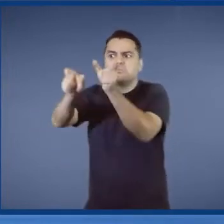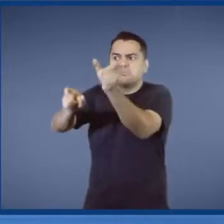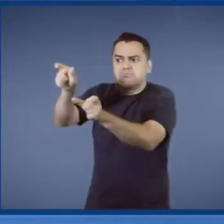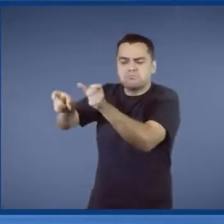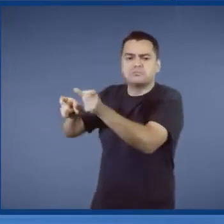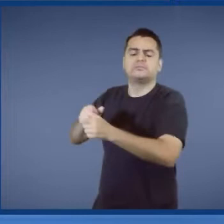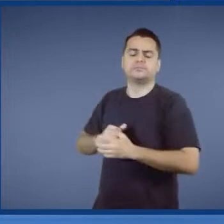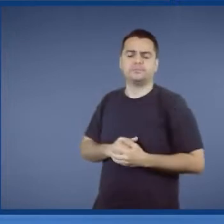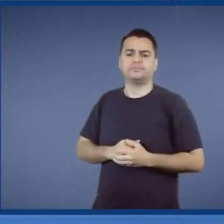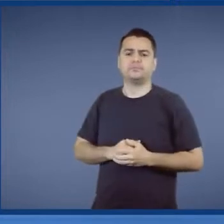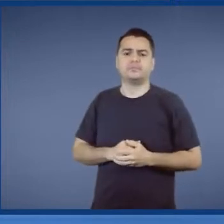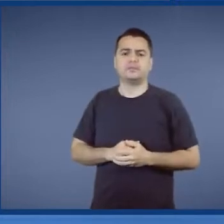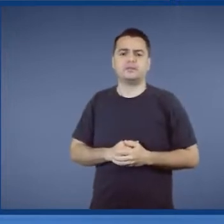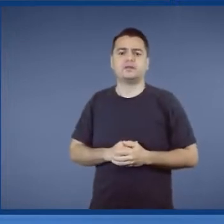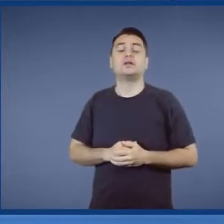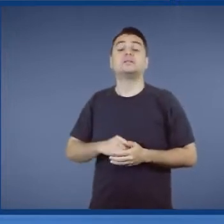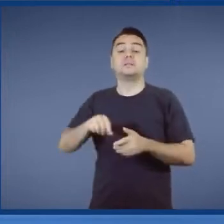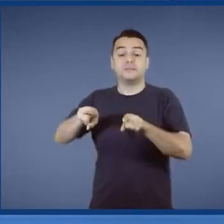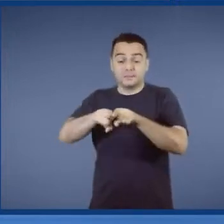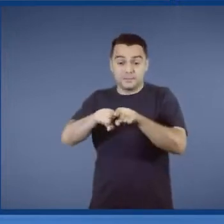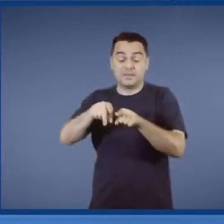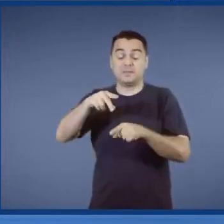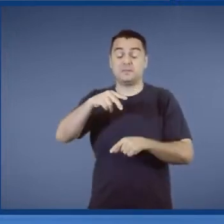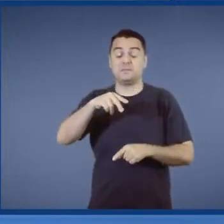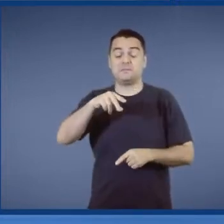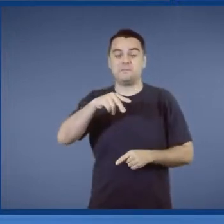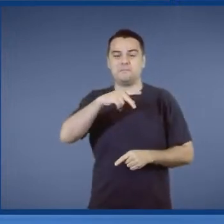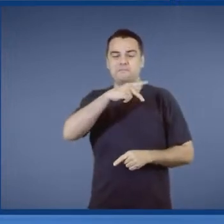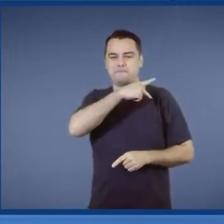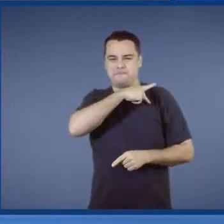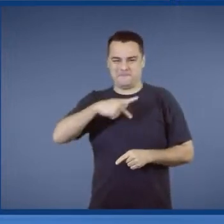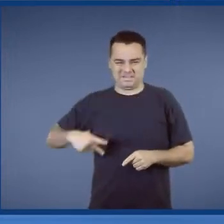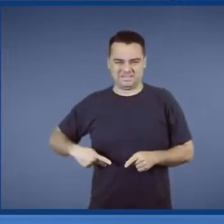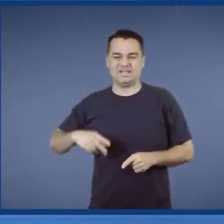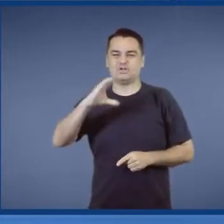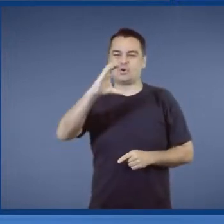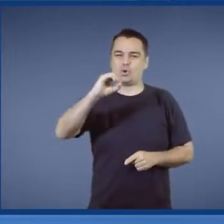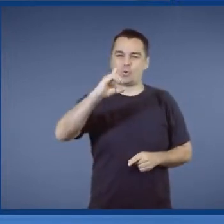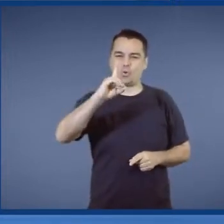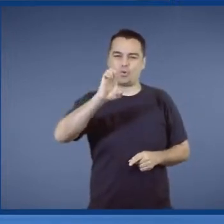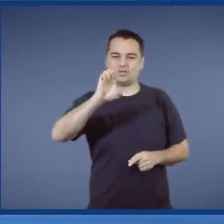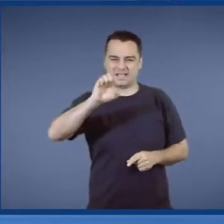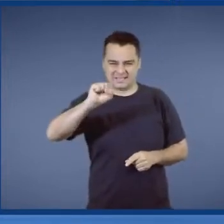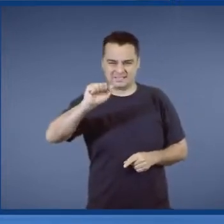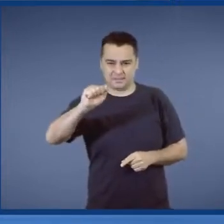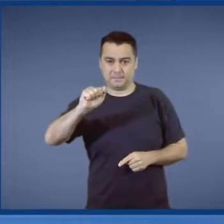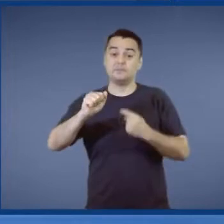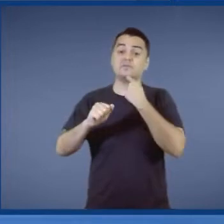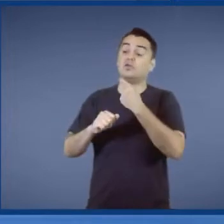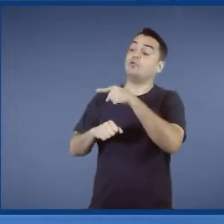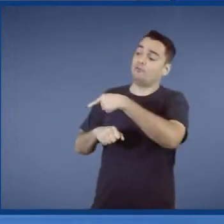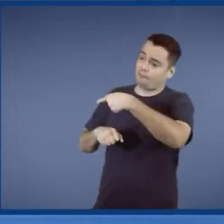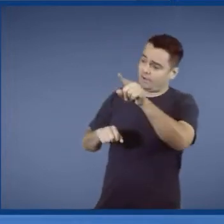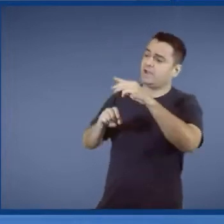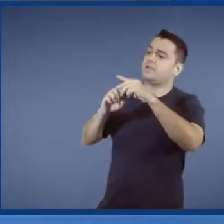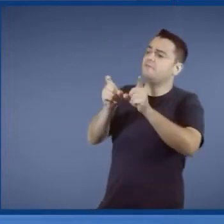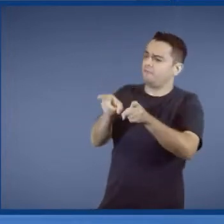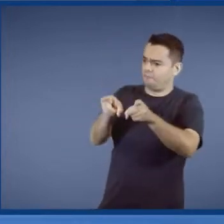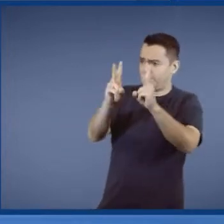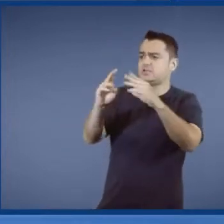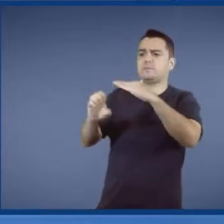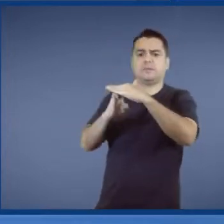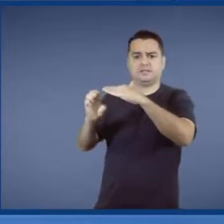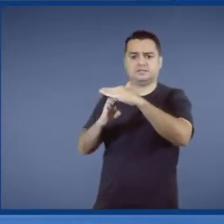Tem um presidente de CODESA que foi chamado com essa missão. Você vai lá para vender a companhia. E é o